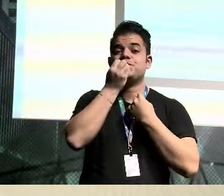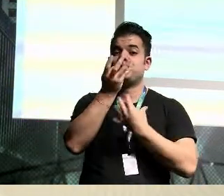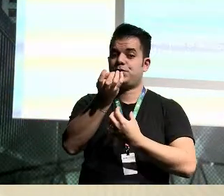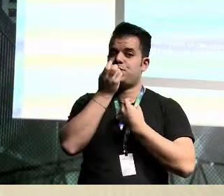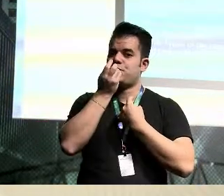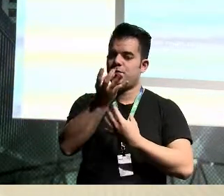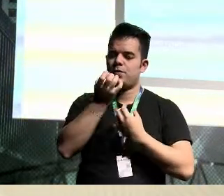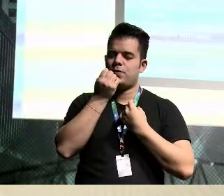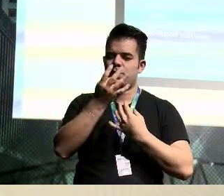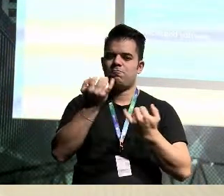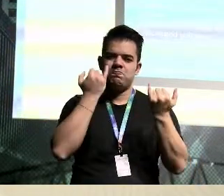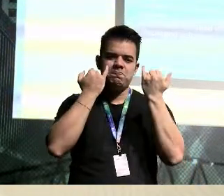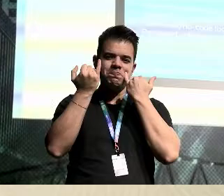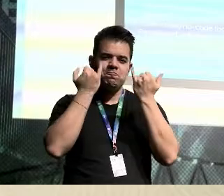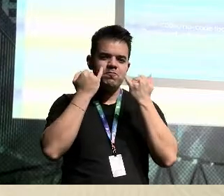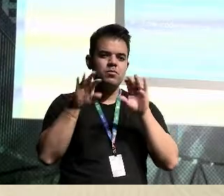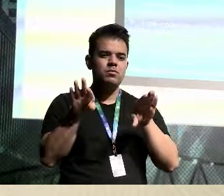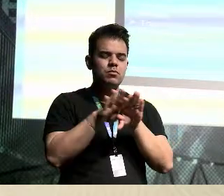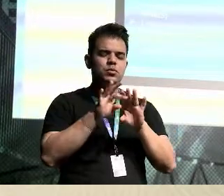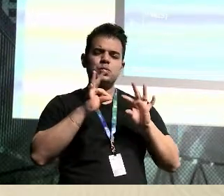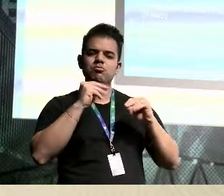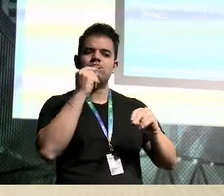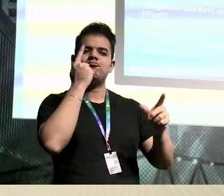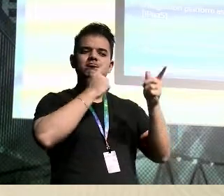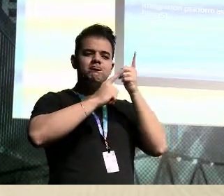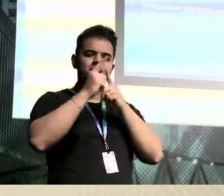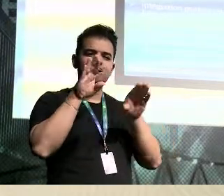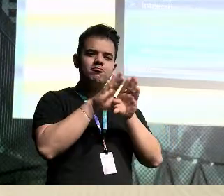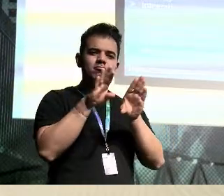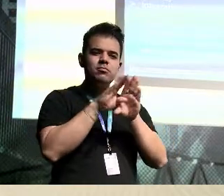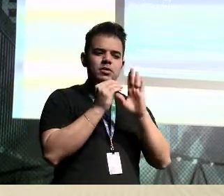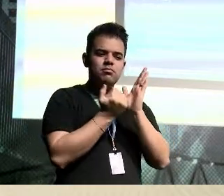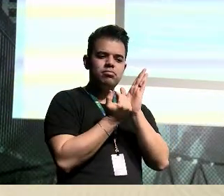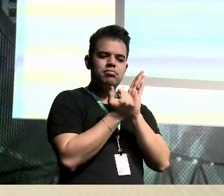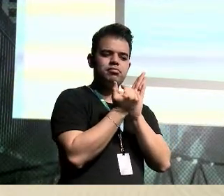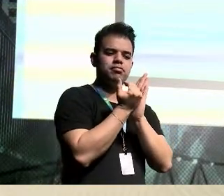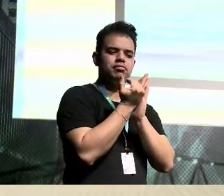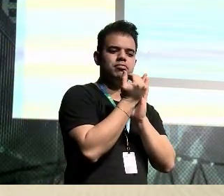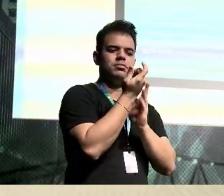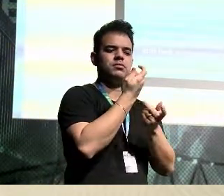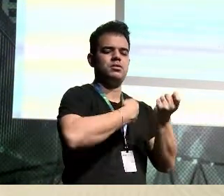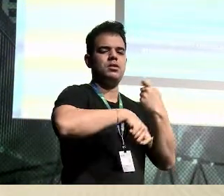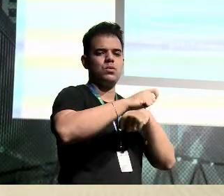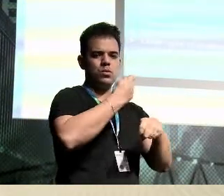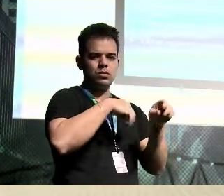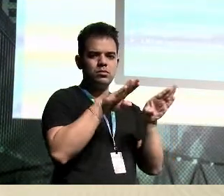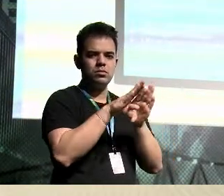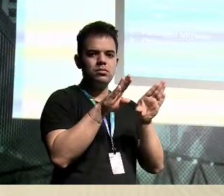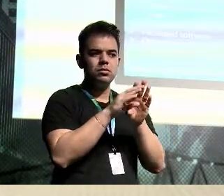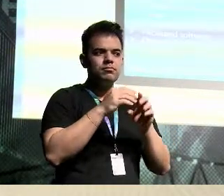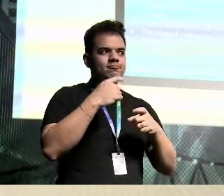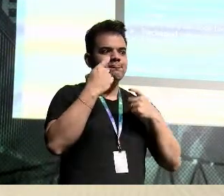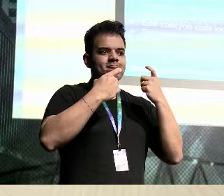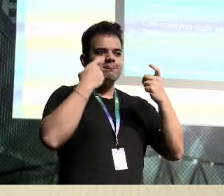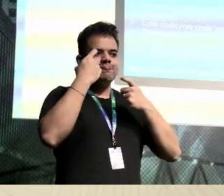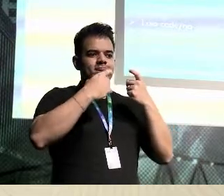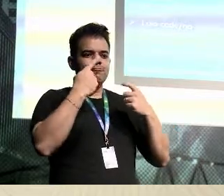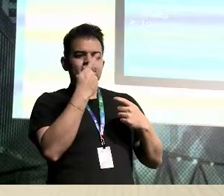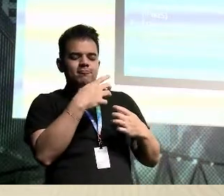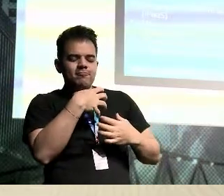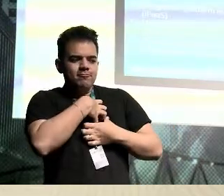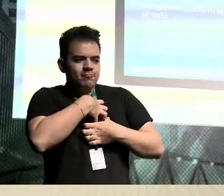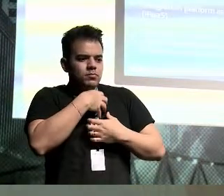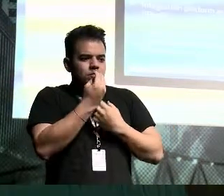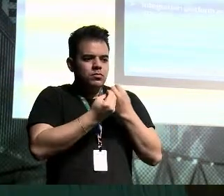tudo isso gera o status, gera a temperatura de um negócio, gera o quão preocupante você vai estar